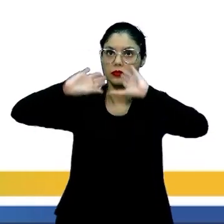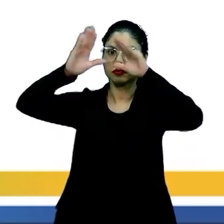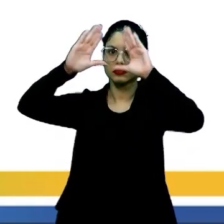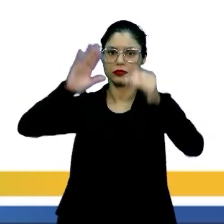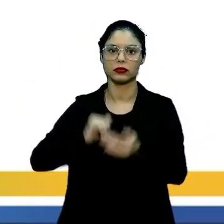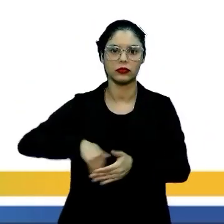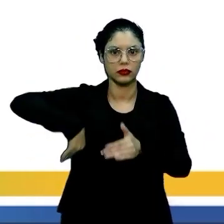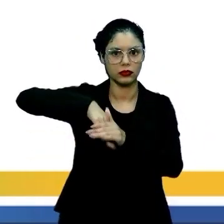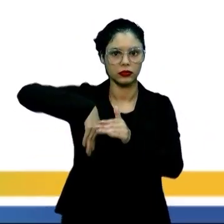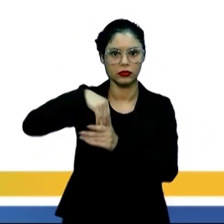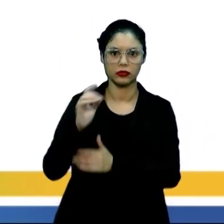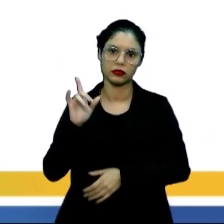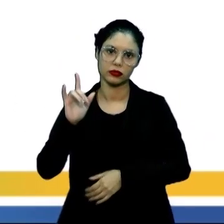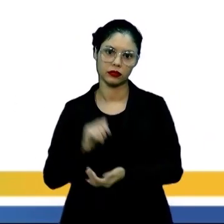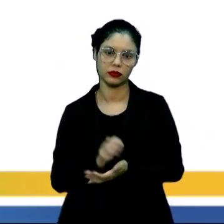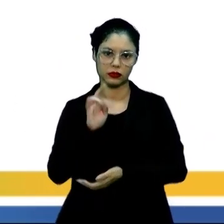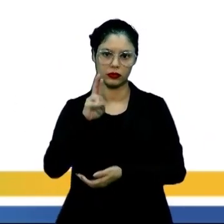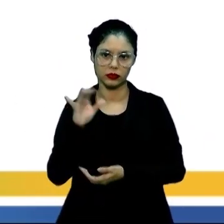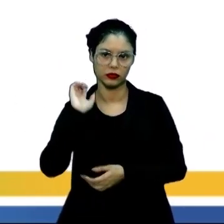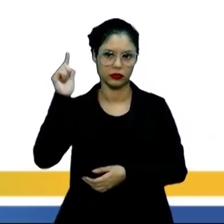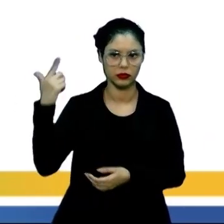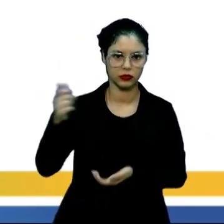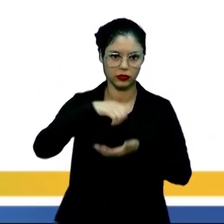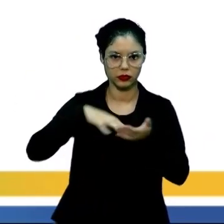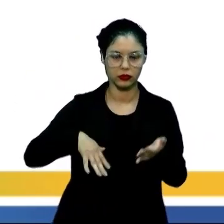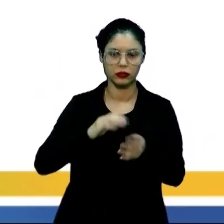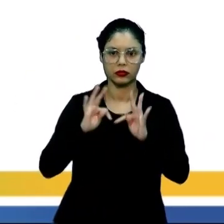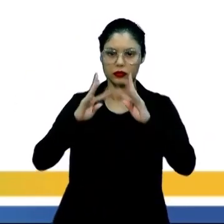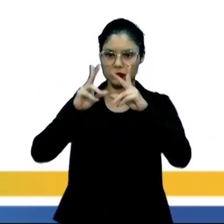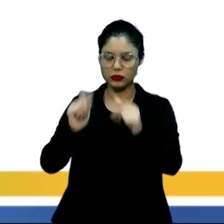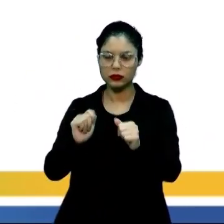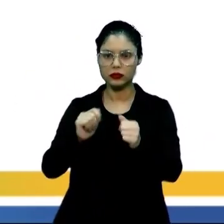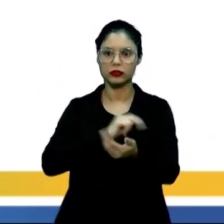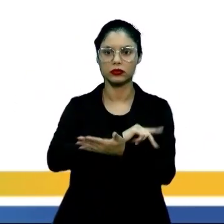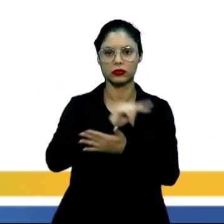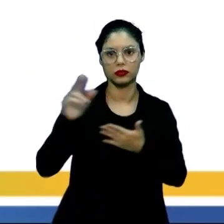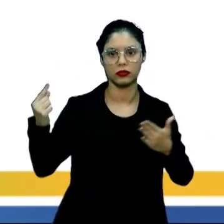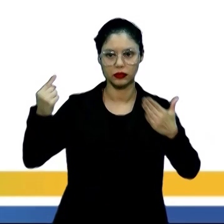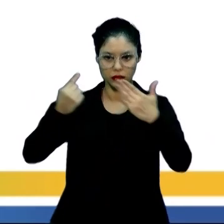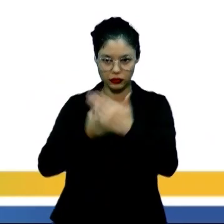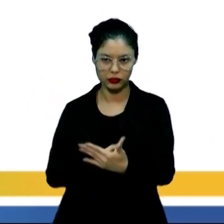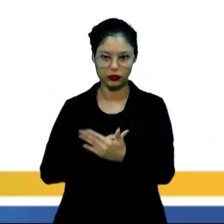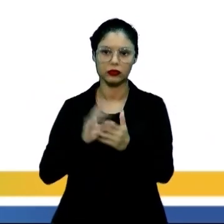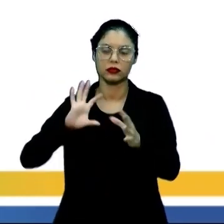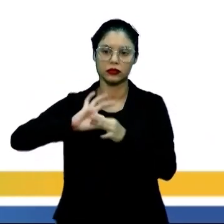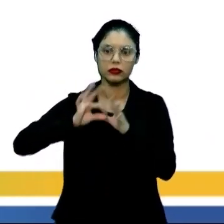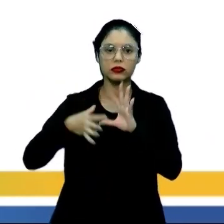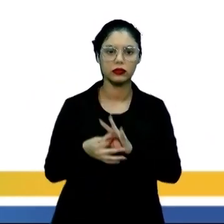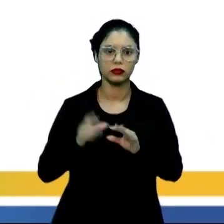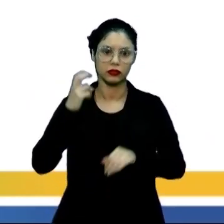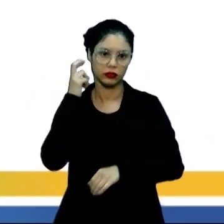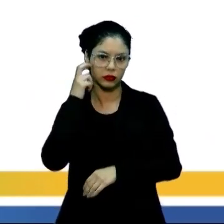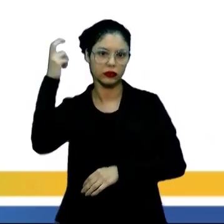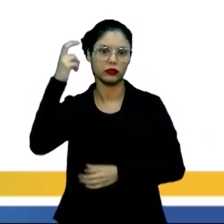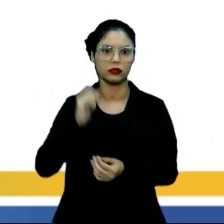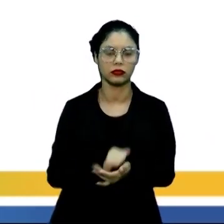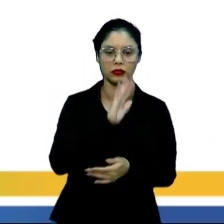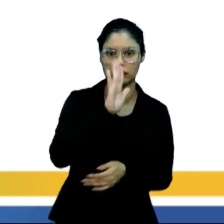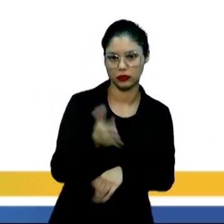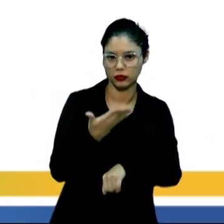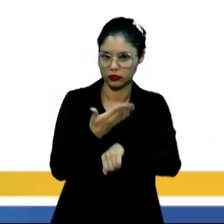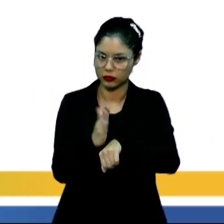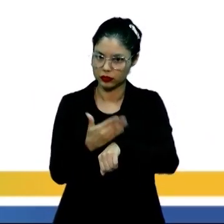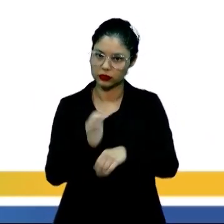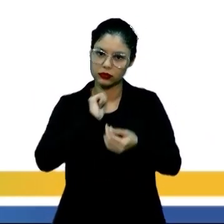pelada, tiktok ou qualquer outra atividade, todos os indivíduos estão imersos no contexto cultural, já que a